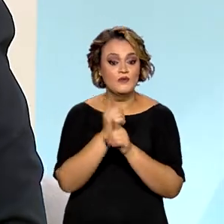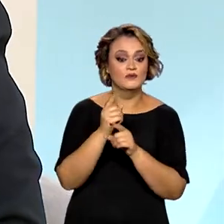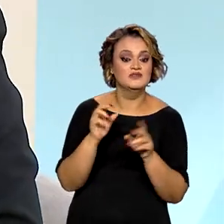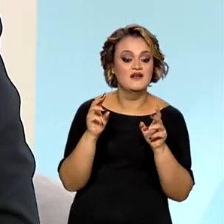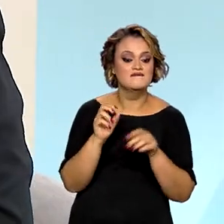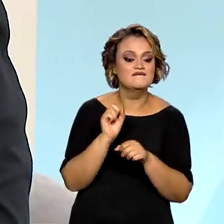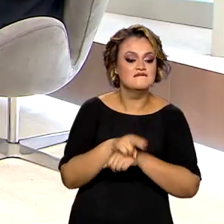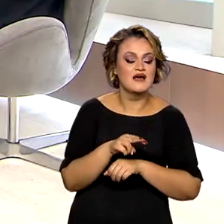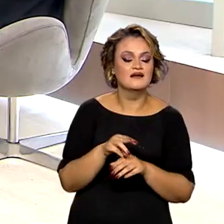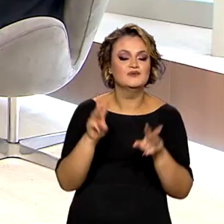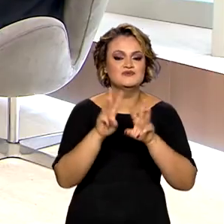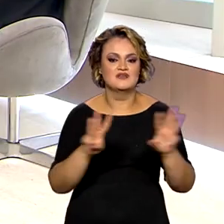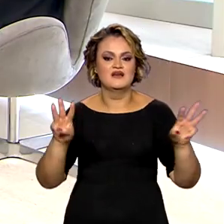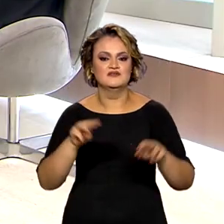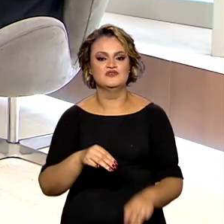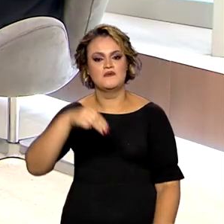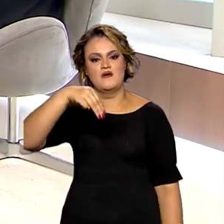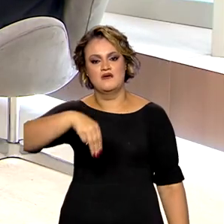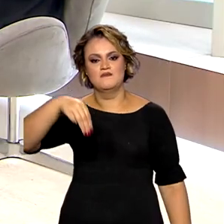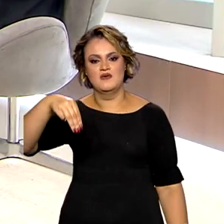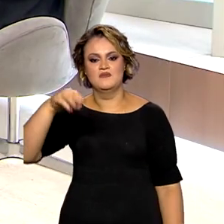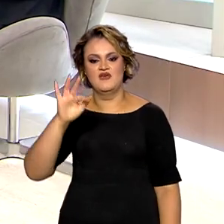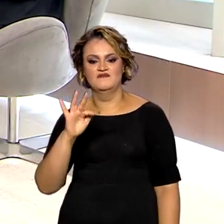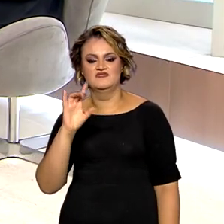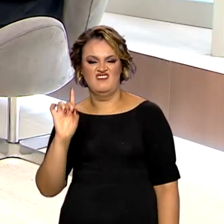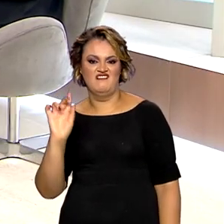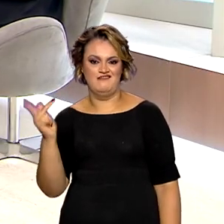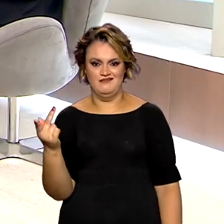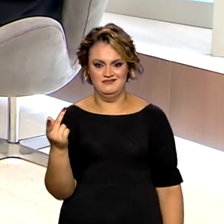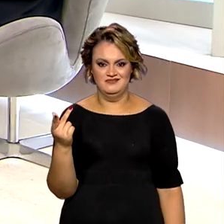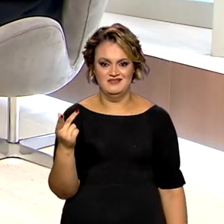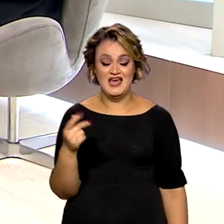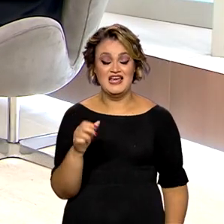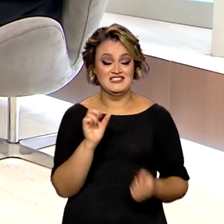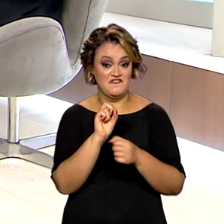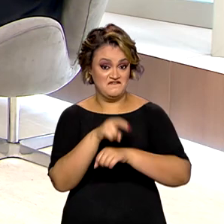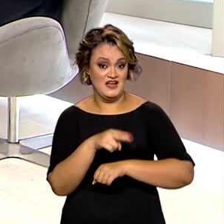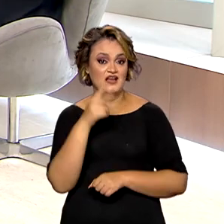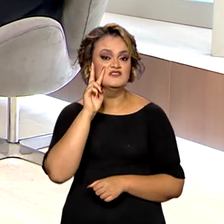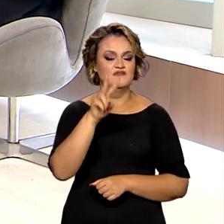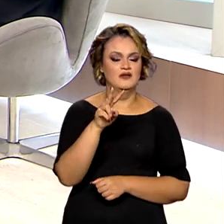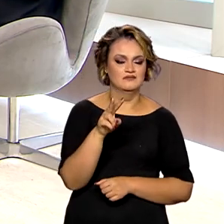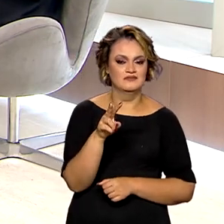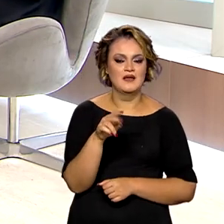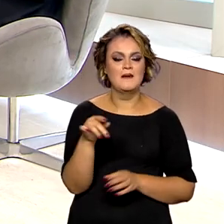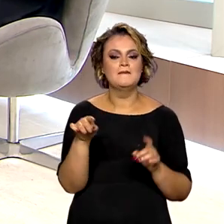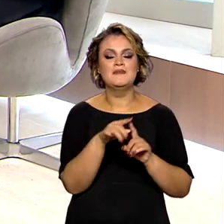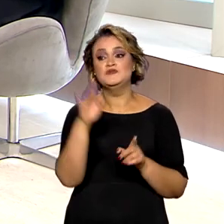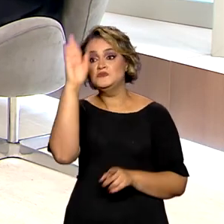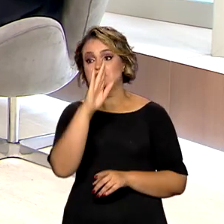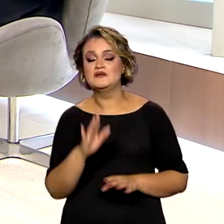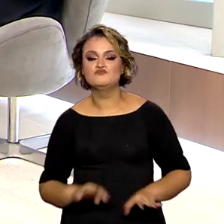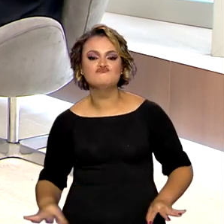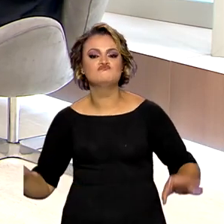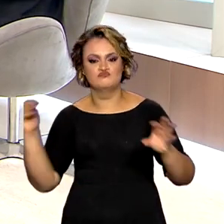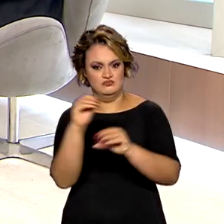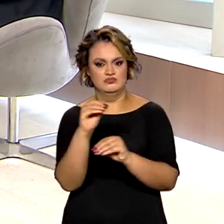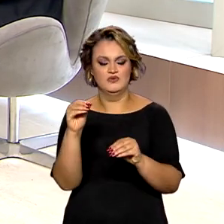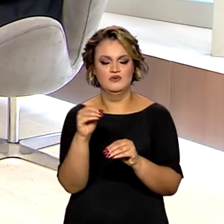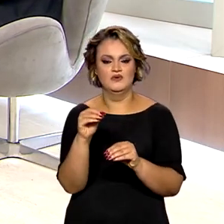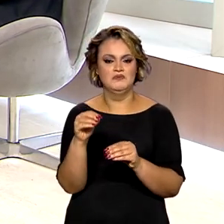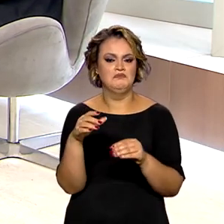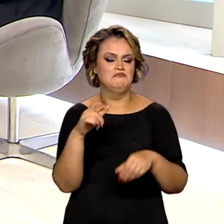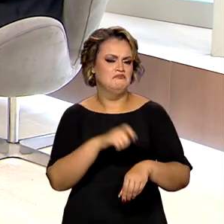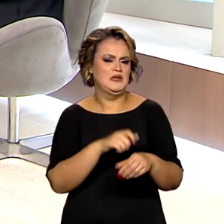site do MMFDH. Essas vagas presenciais, elas vão estar disponíveis lá. Agora, em todo o Brasil, em qualquer